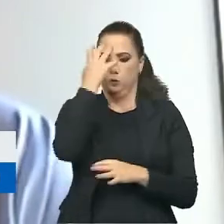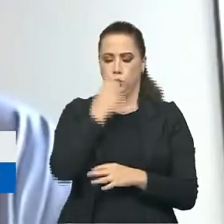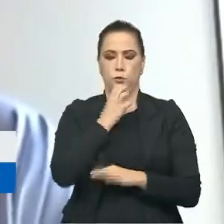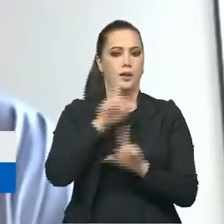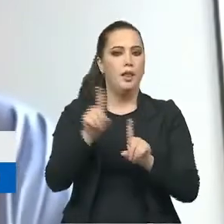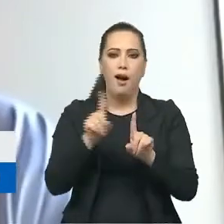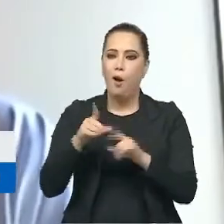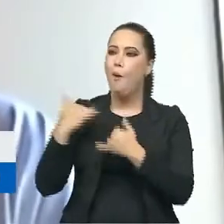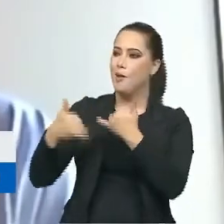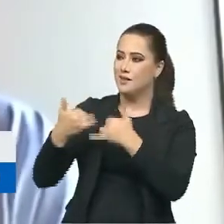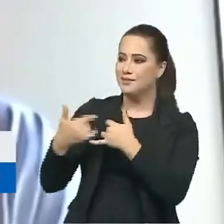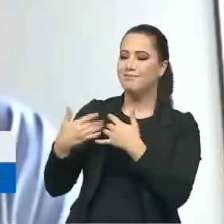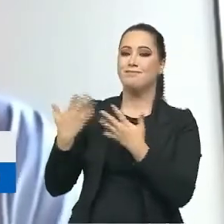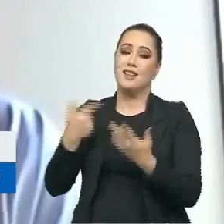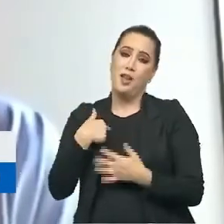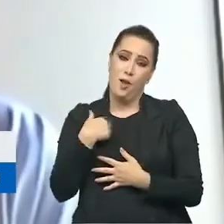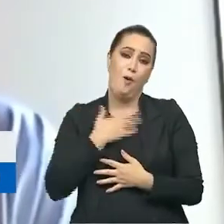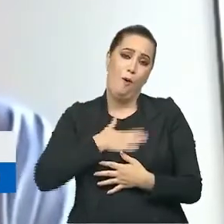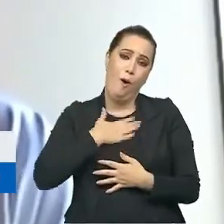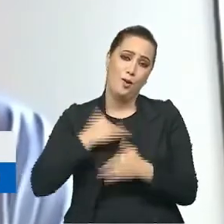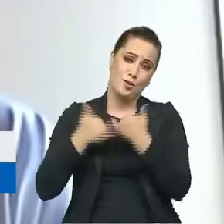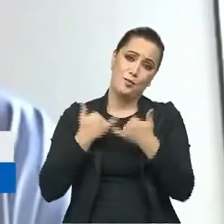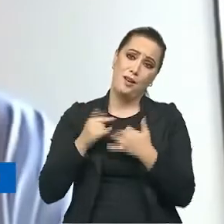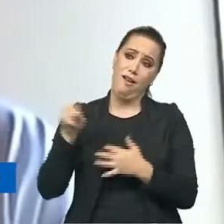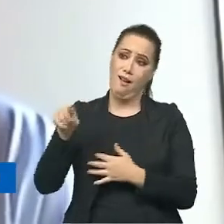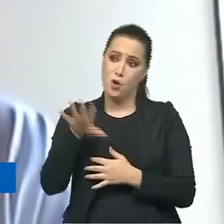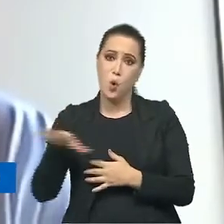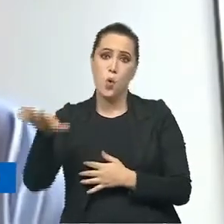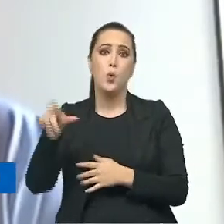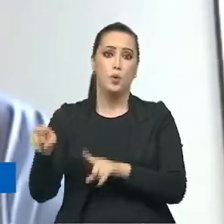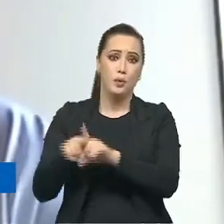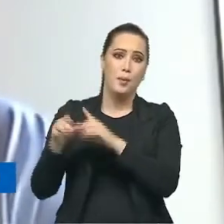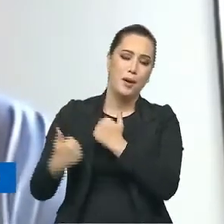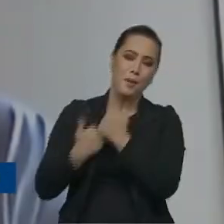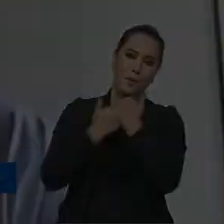porque eu sou muito brincalhão, gosto de brincar. Isso distrai e ajuda na recuperação. Obrigado. Obrigado. Obrigado.